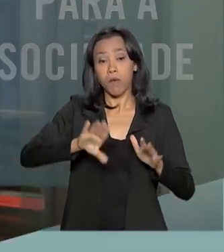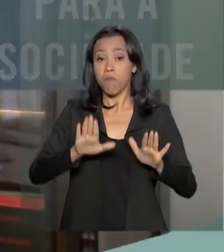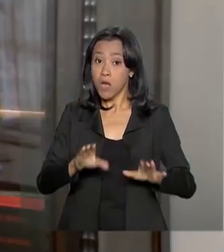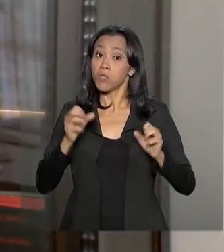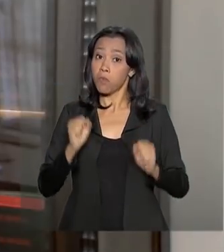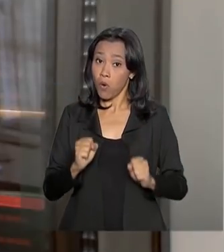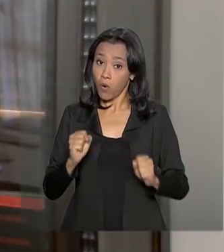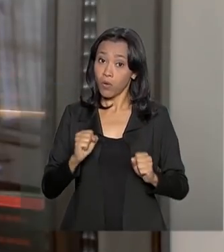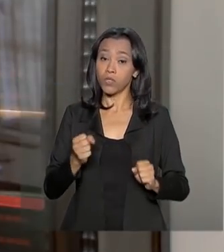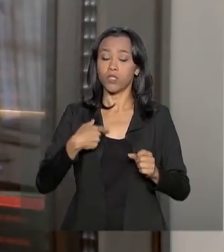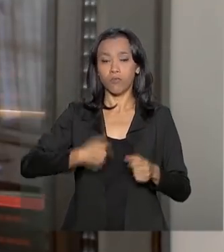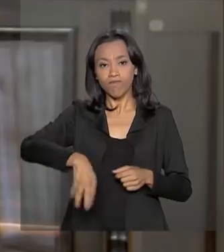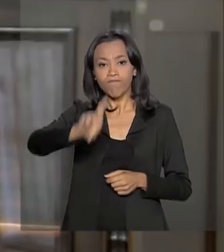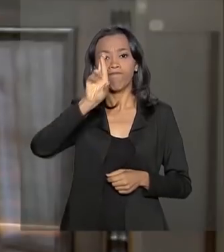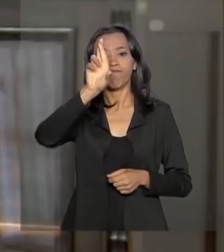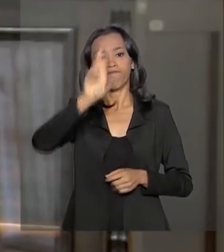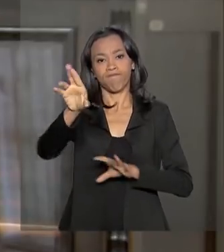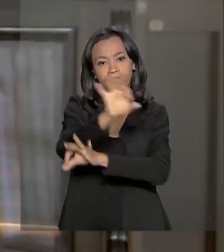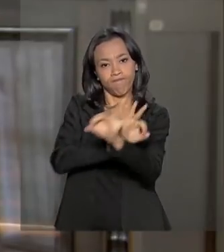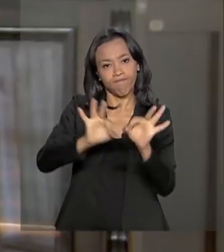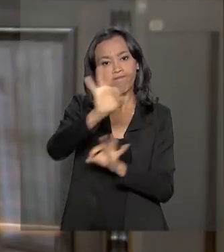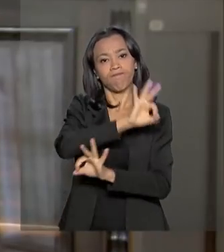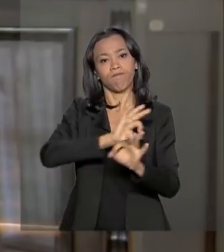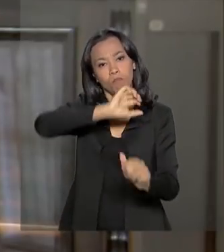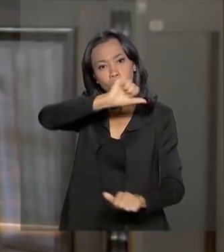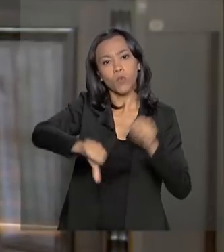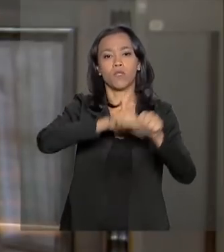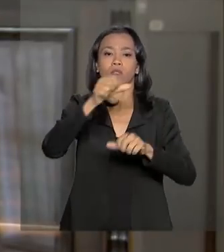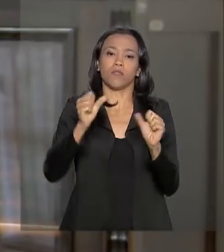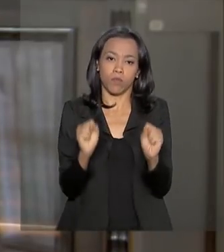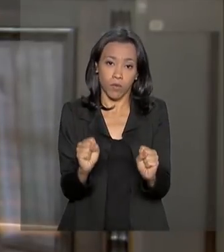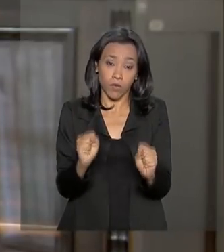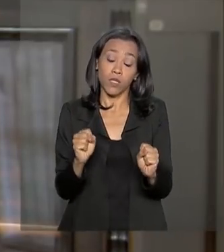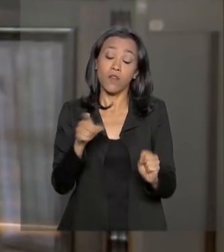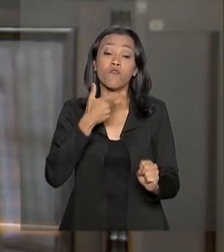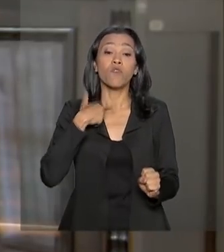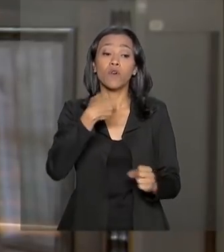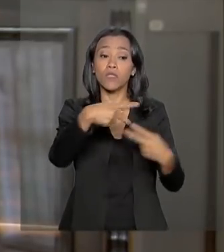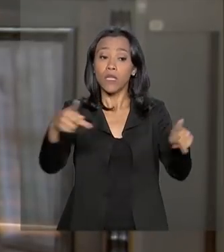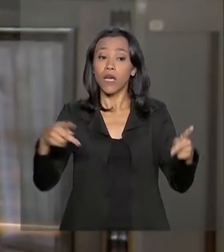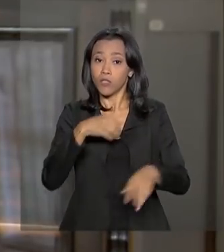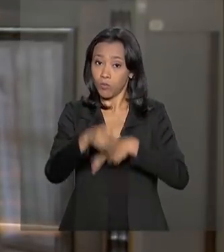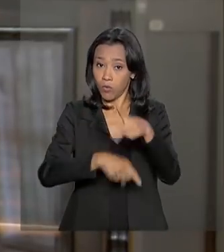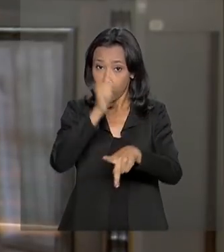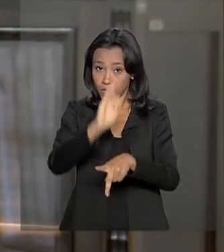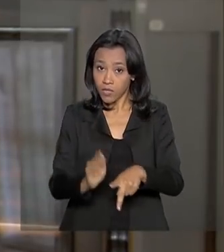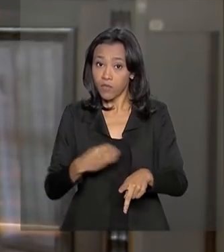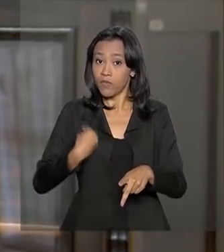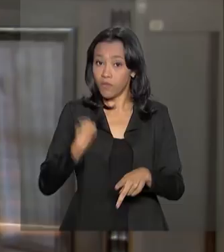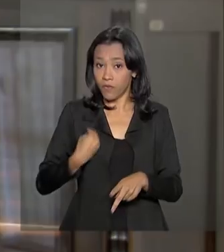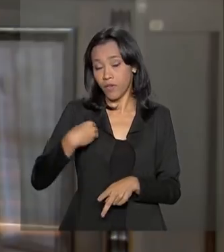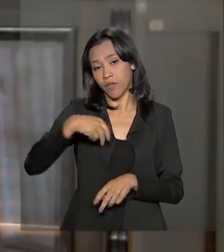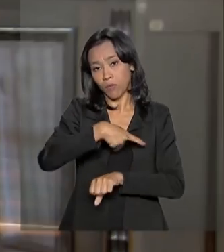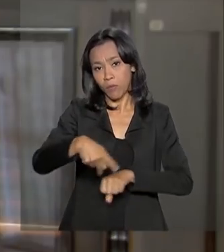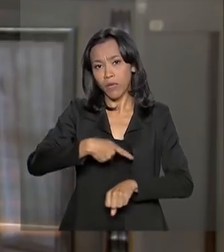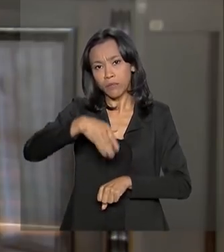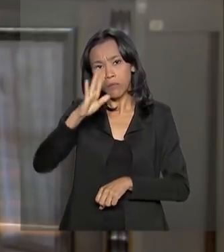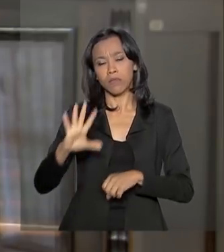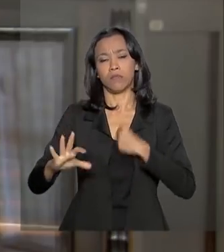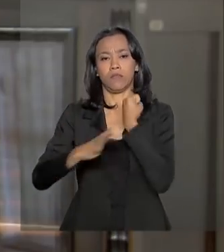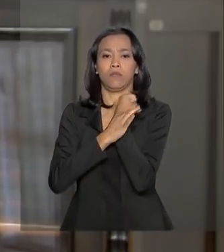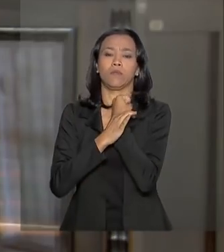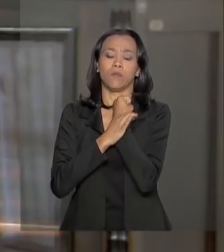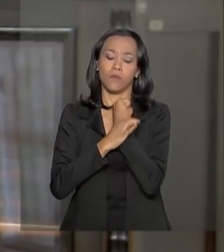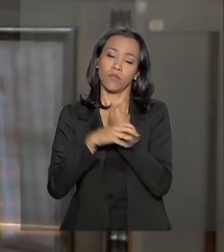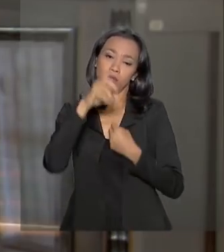liderar um processo de mudança. É um desejo do brasileiro de que ele possa viver num país mais seguro. E é,